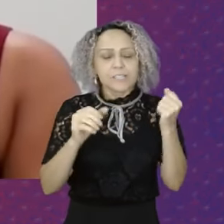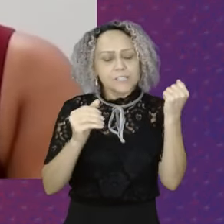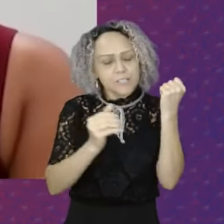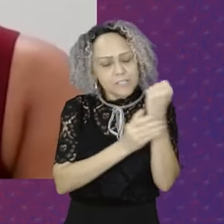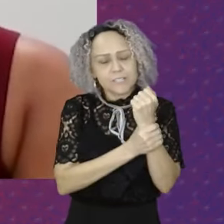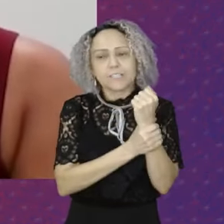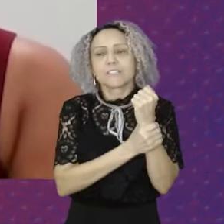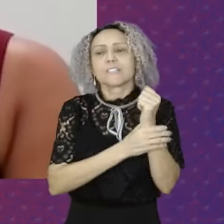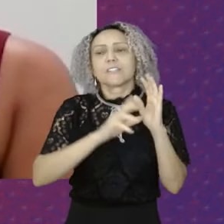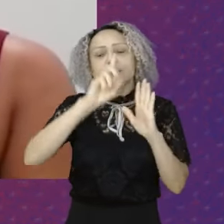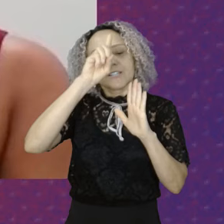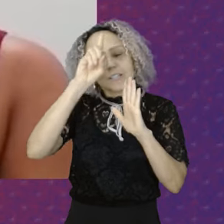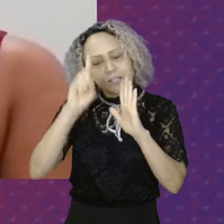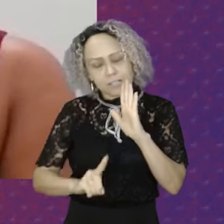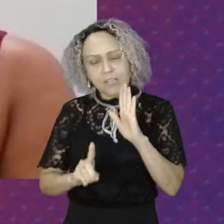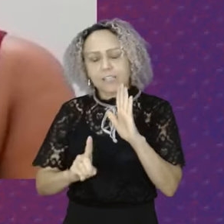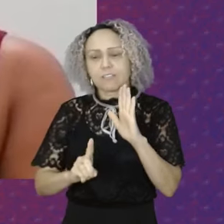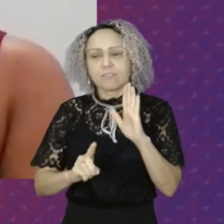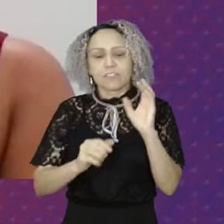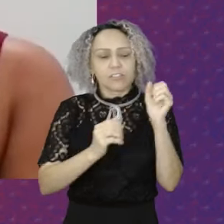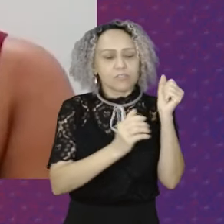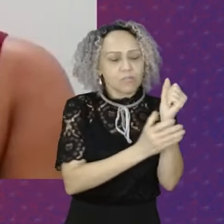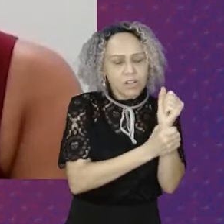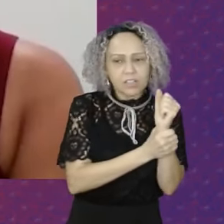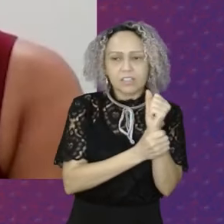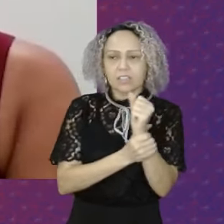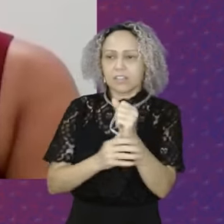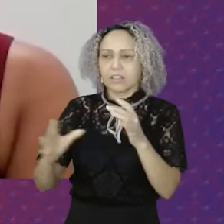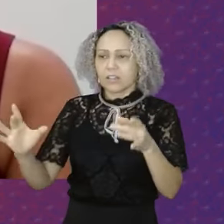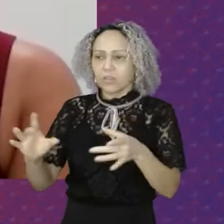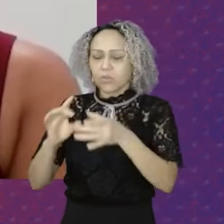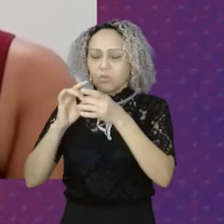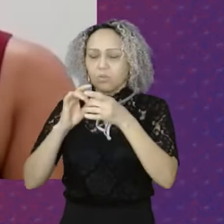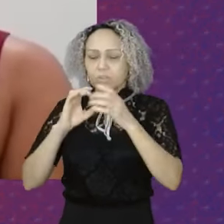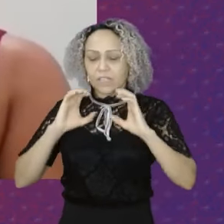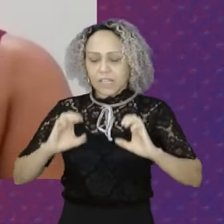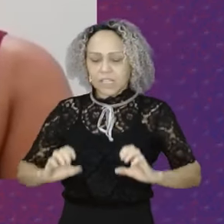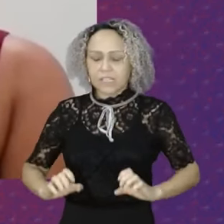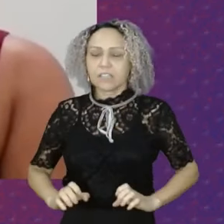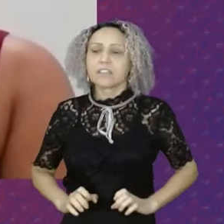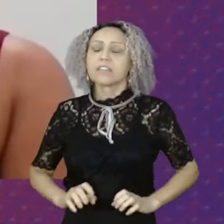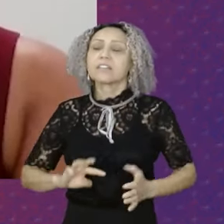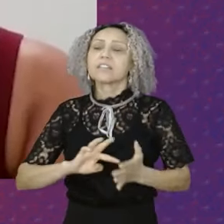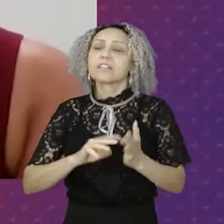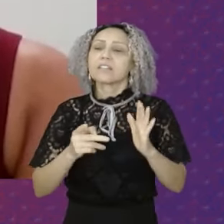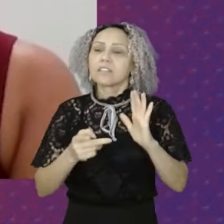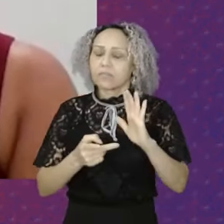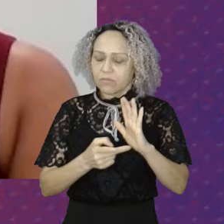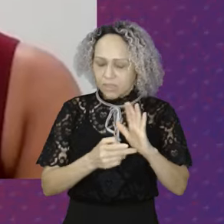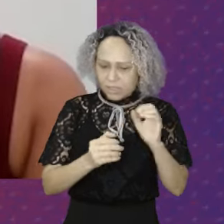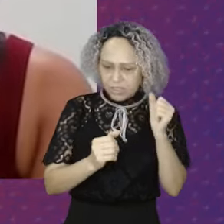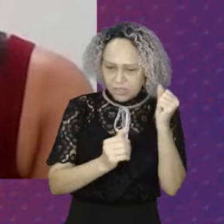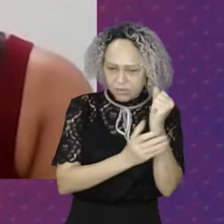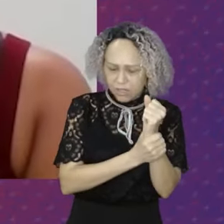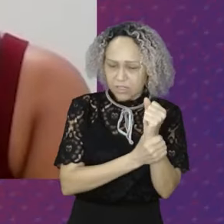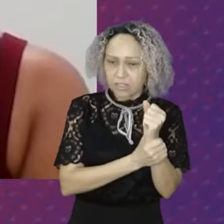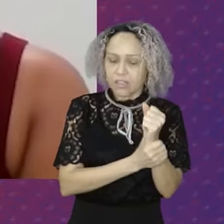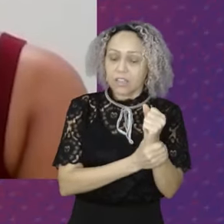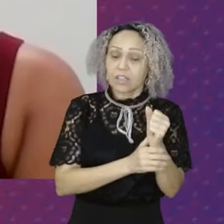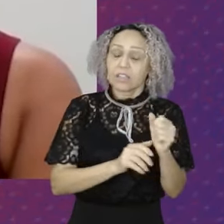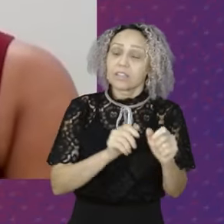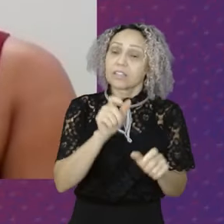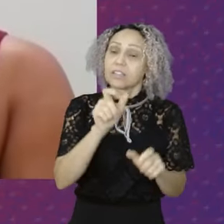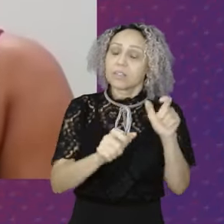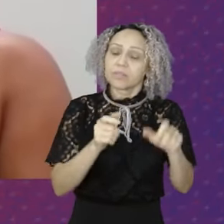Então segurança com cidadania Significa que se constrói segurança A partir do acesso à educação Do acesso à